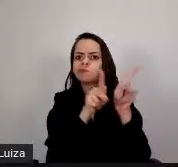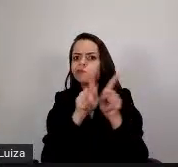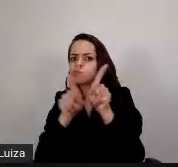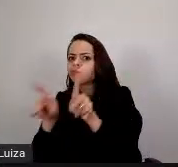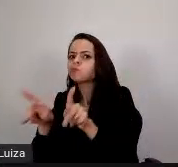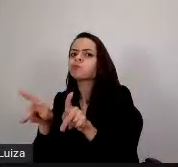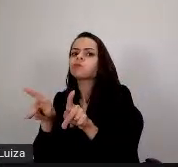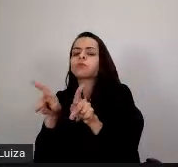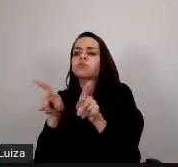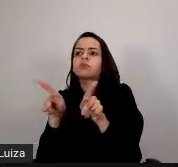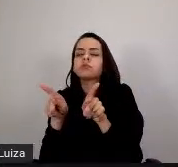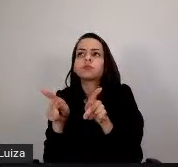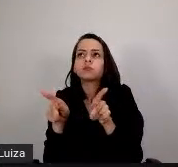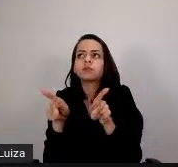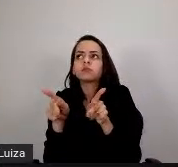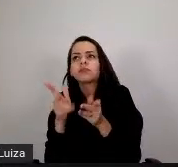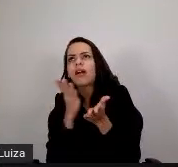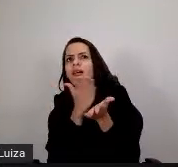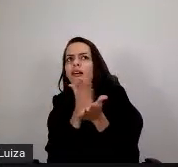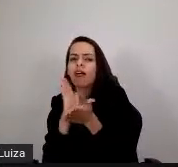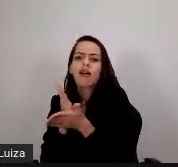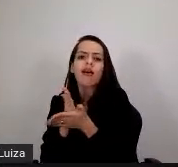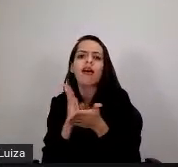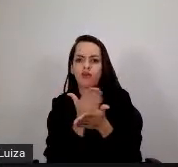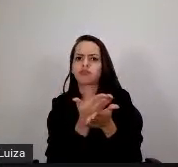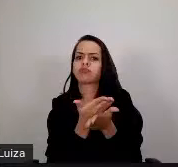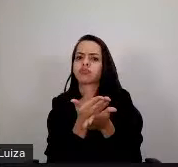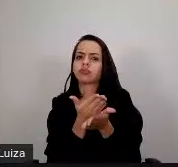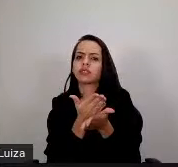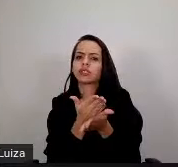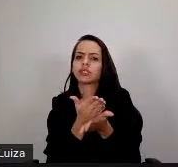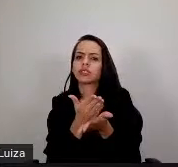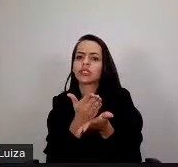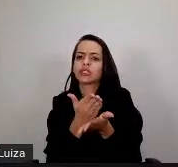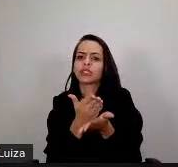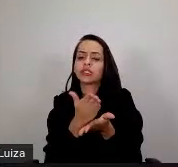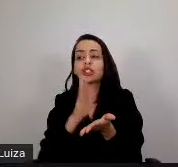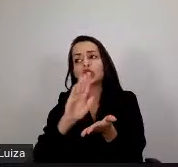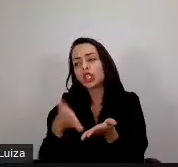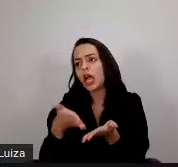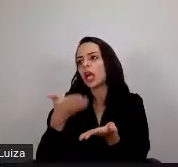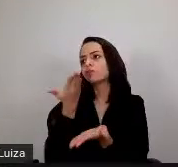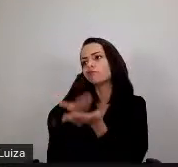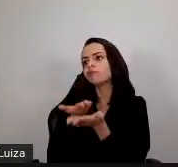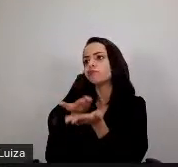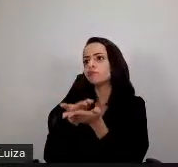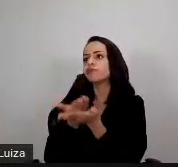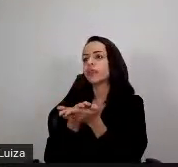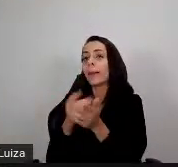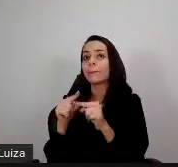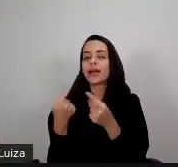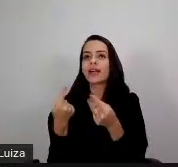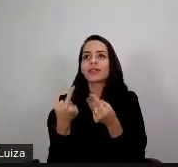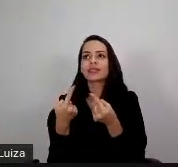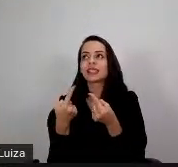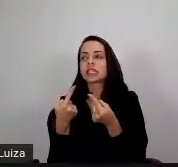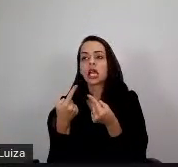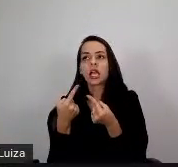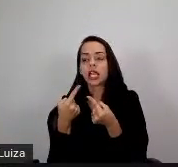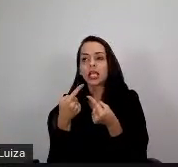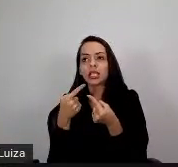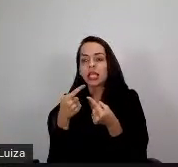sem levar toda a potência, né, que o